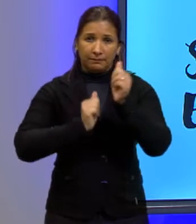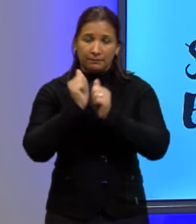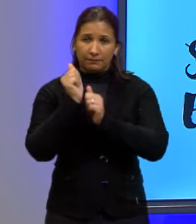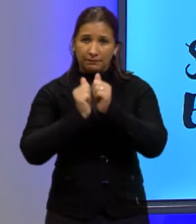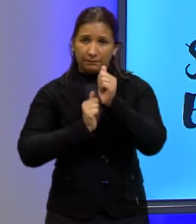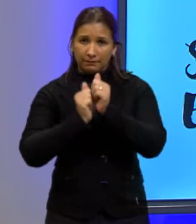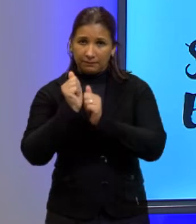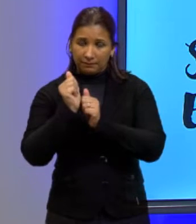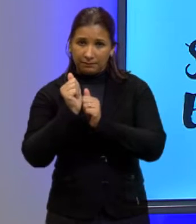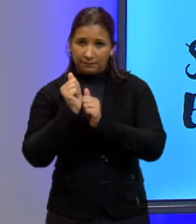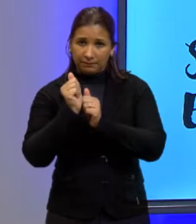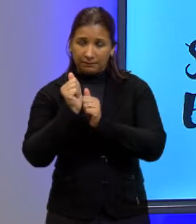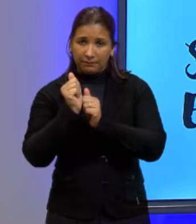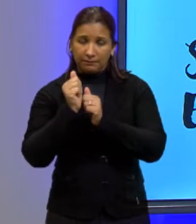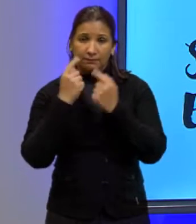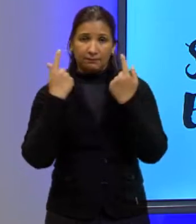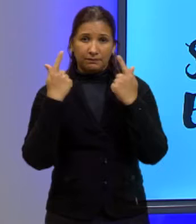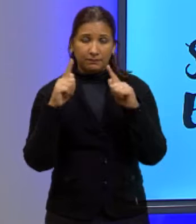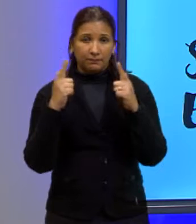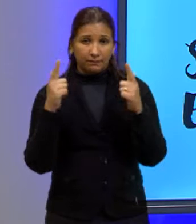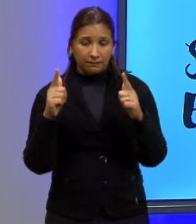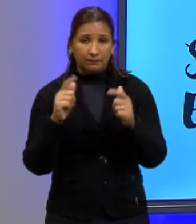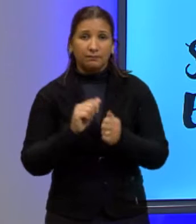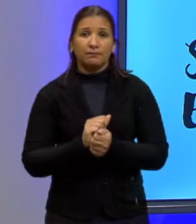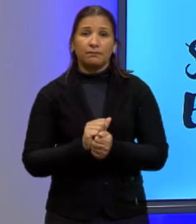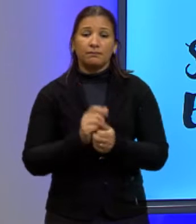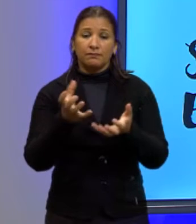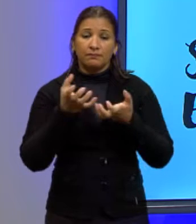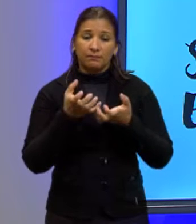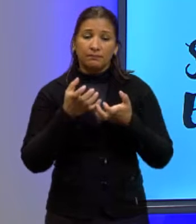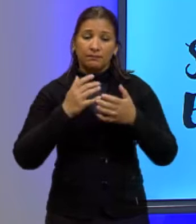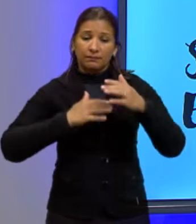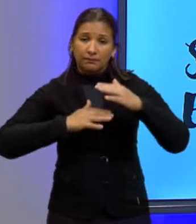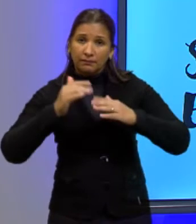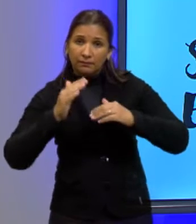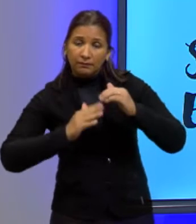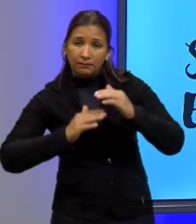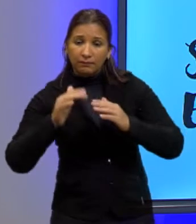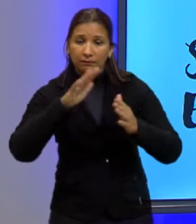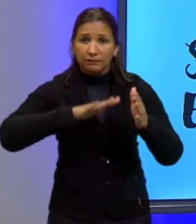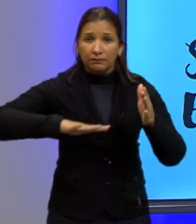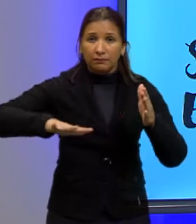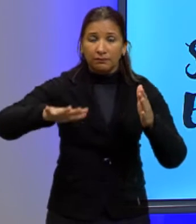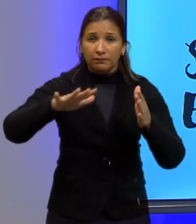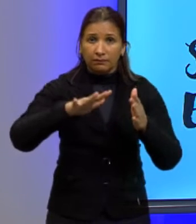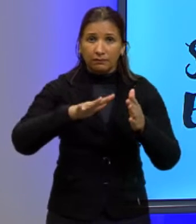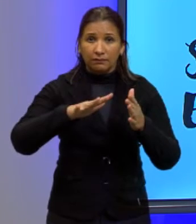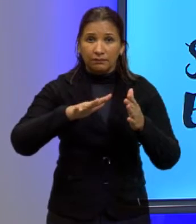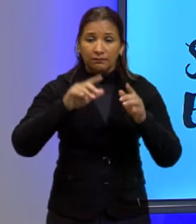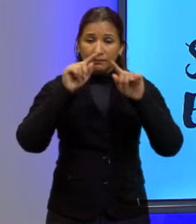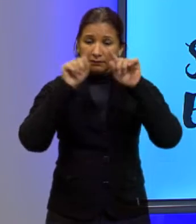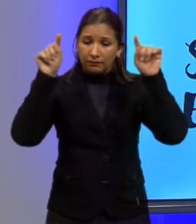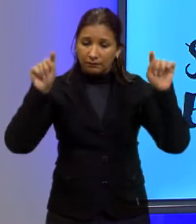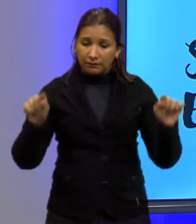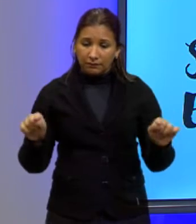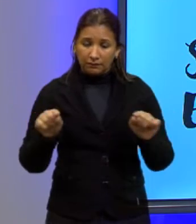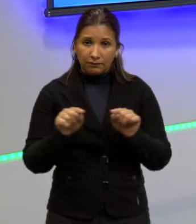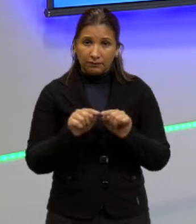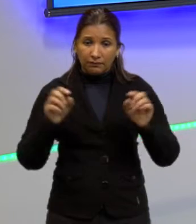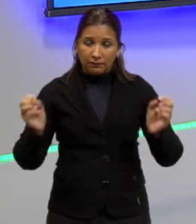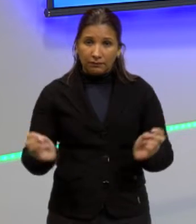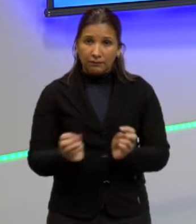entretenimento pretende construir um espaço retangular para shows e eventos